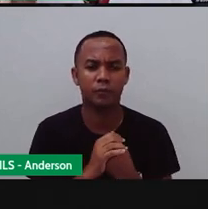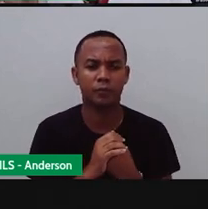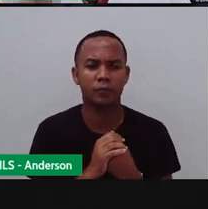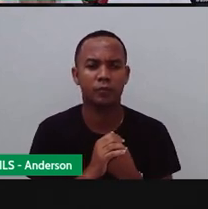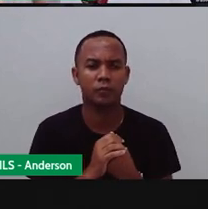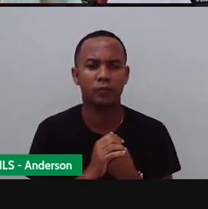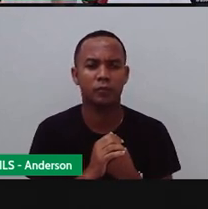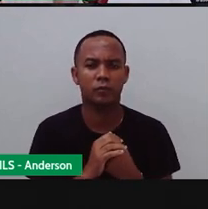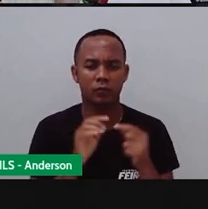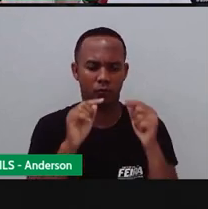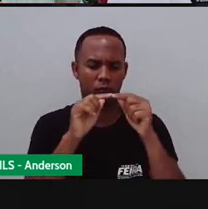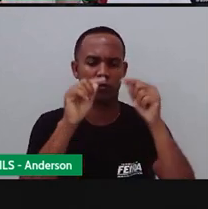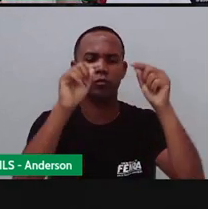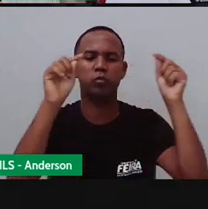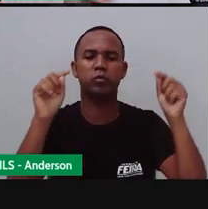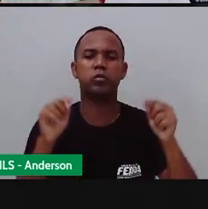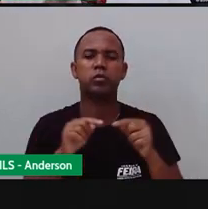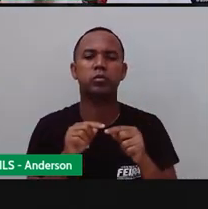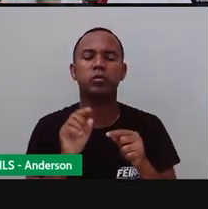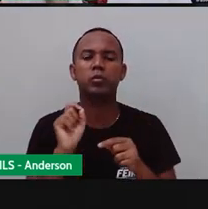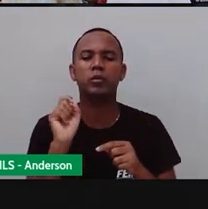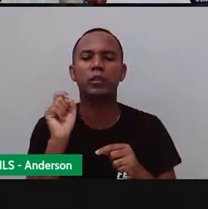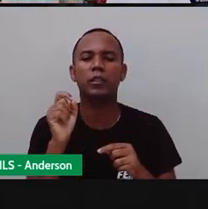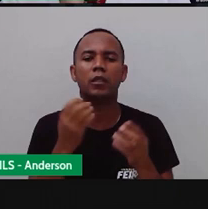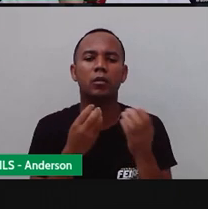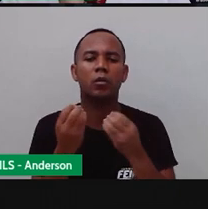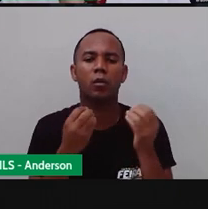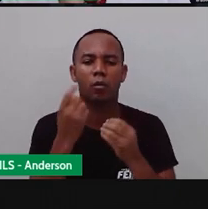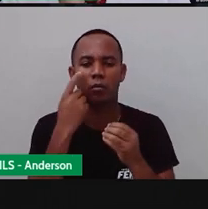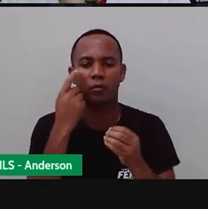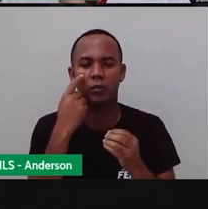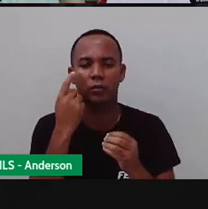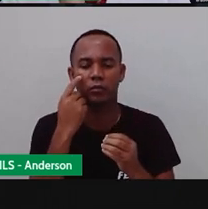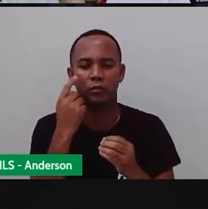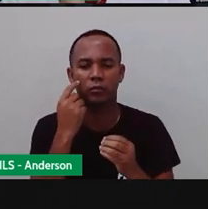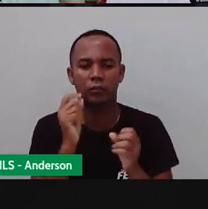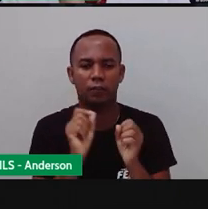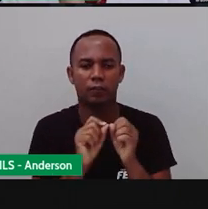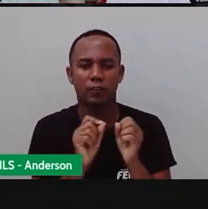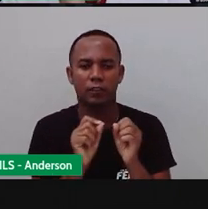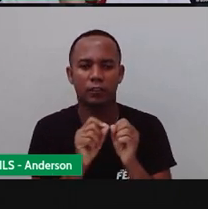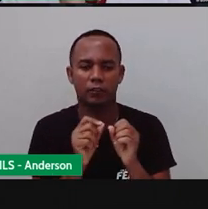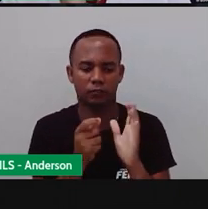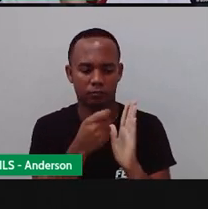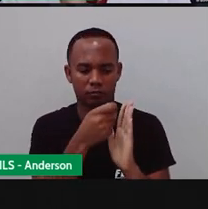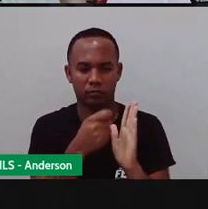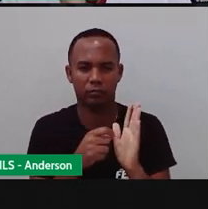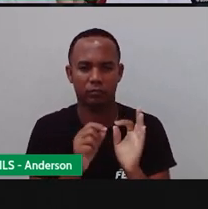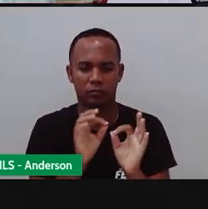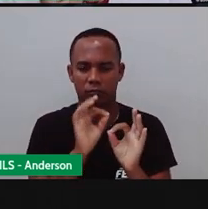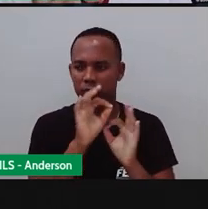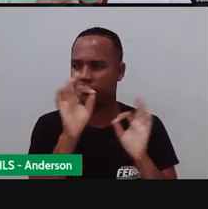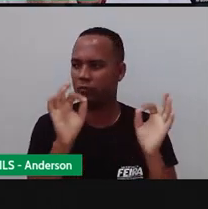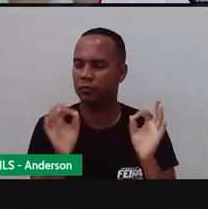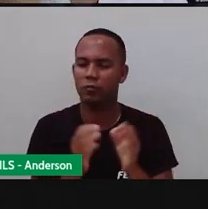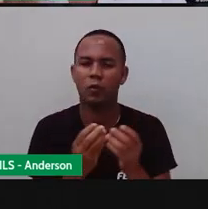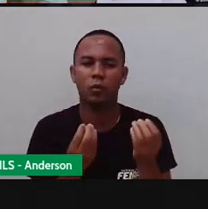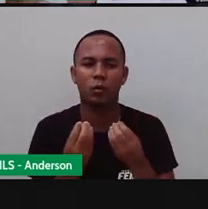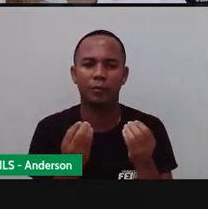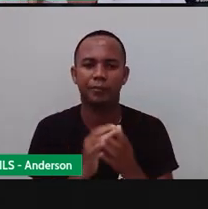Essas balõezinhas. E aí, que tal fazer plaquinhas com anomatopeias pra gente? Hein? E